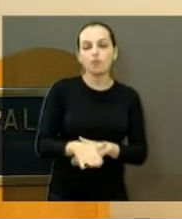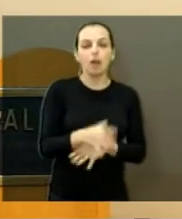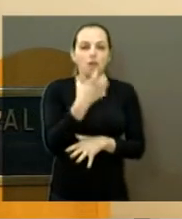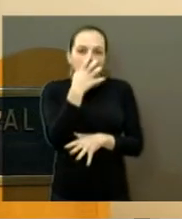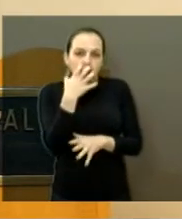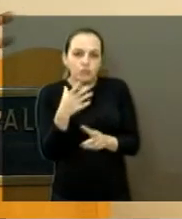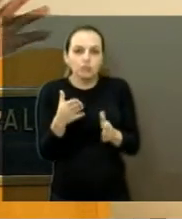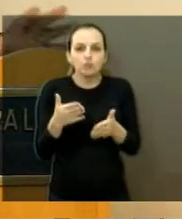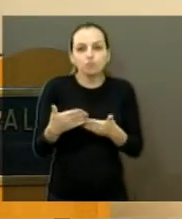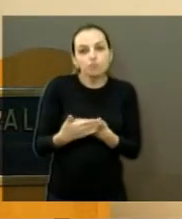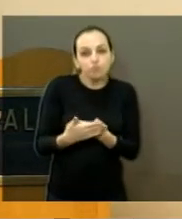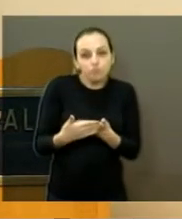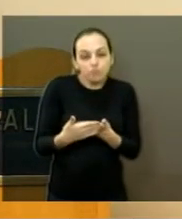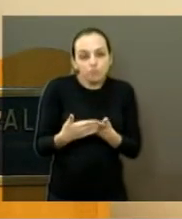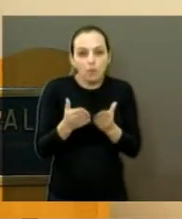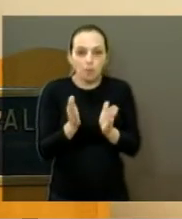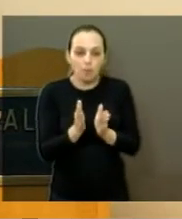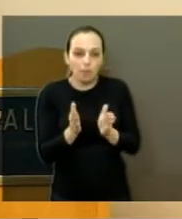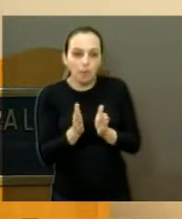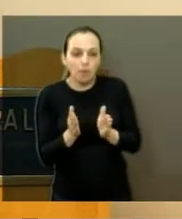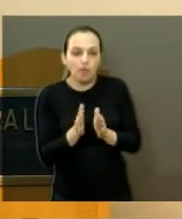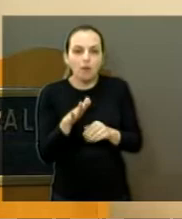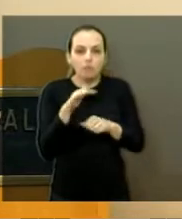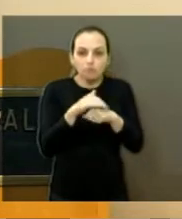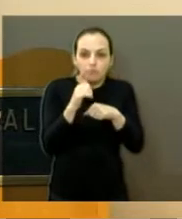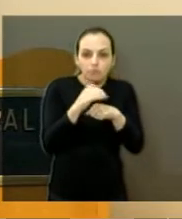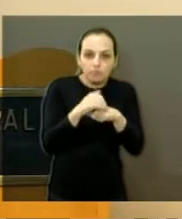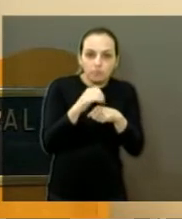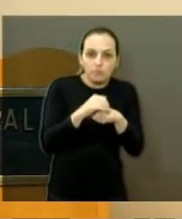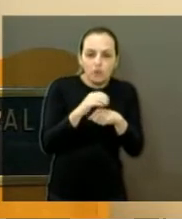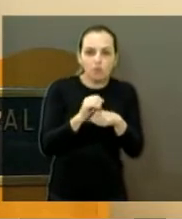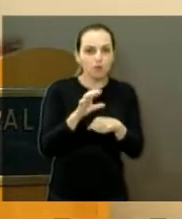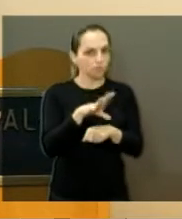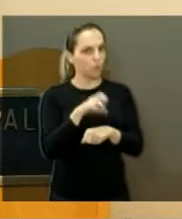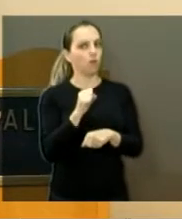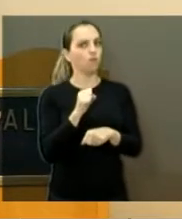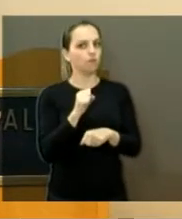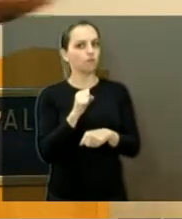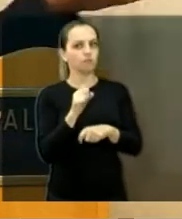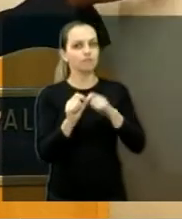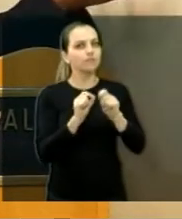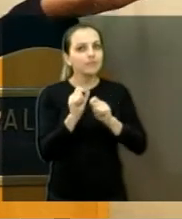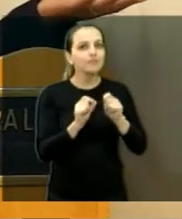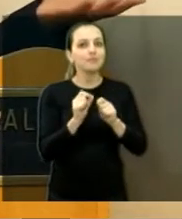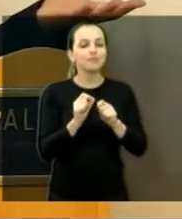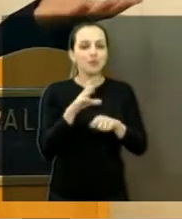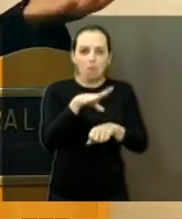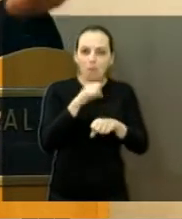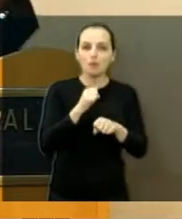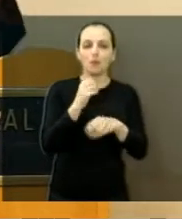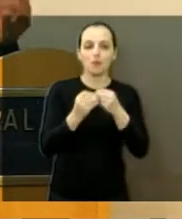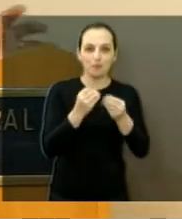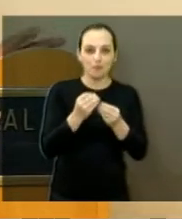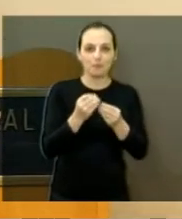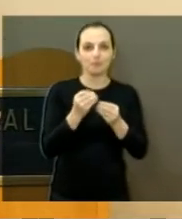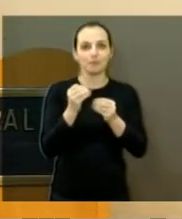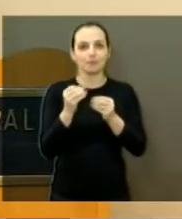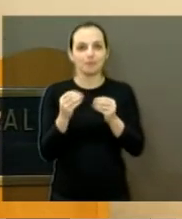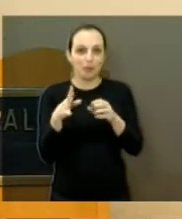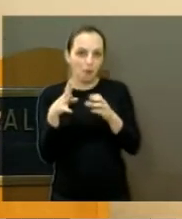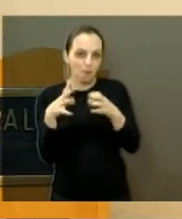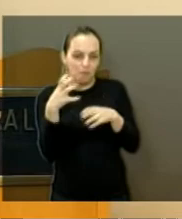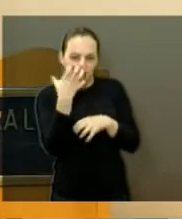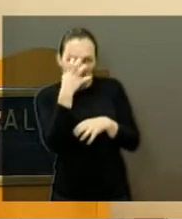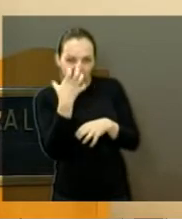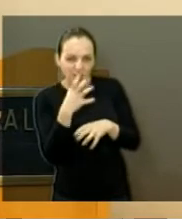assim, Passar a mão na cabecinha da criança, ele veio morder a minha mão, né? Desse tamanzinho, quem esperava que ele ia morder? Então, os pequenininhos que mordem, viu?